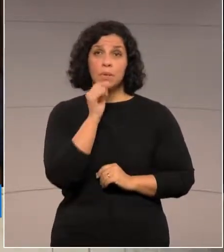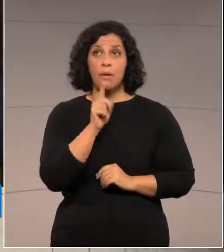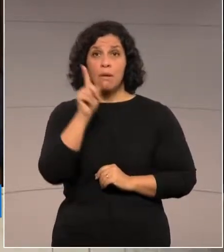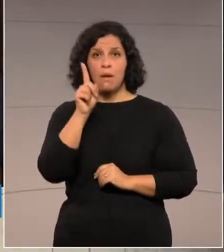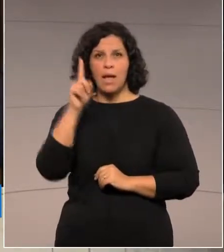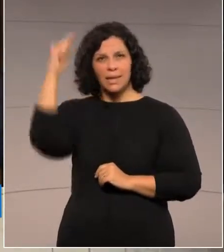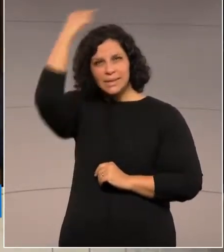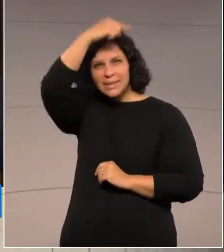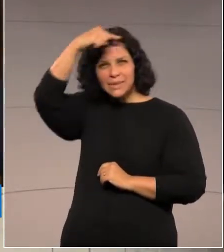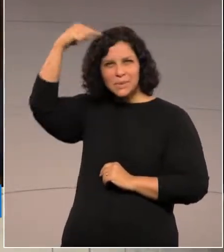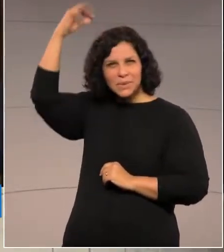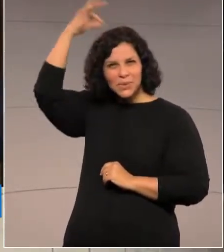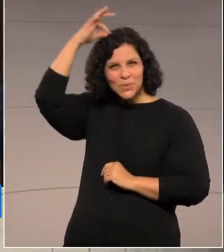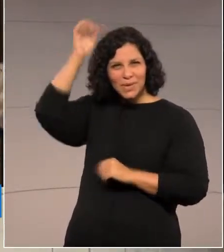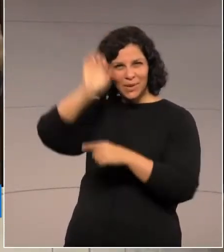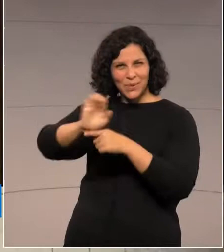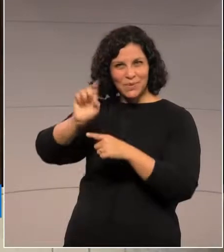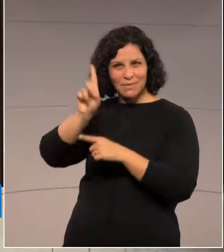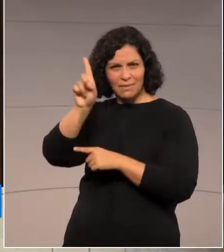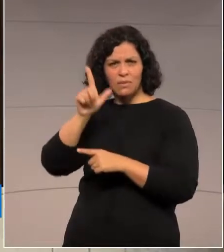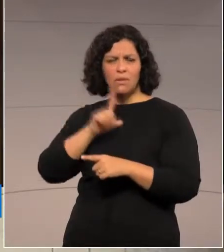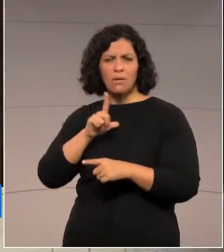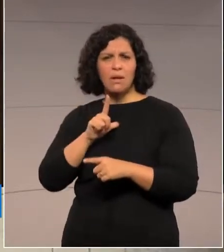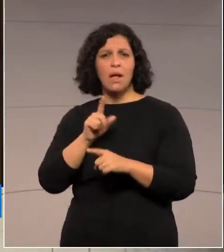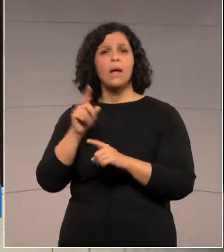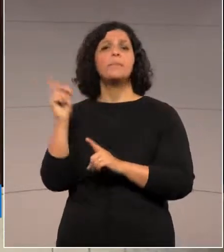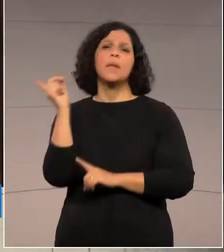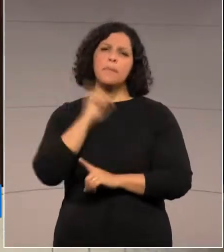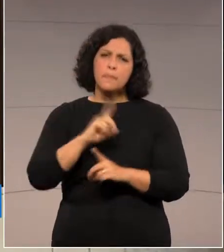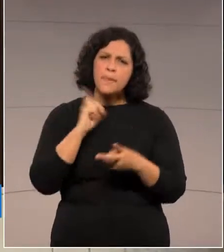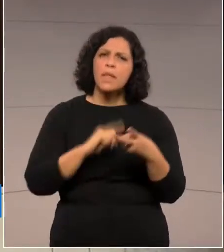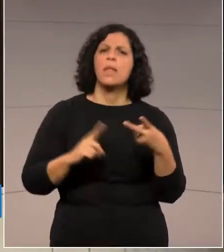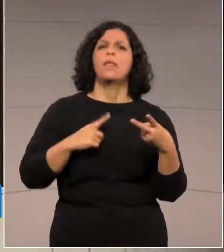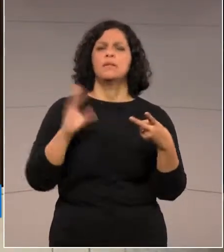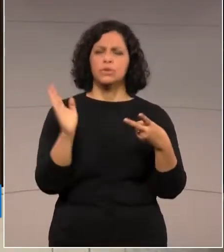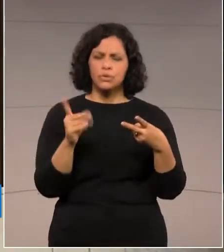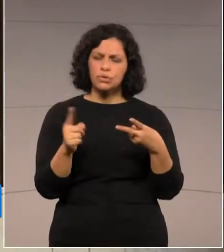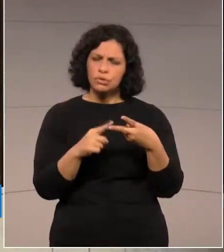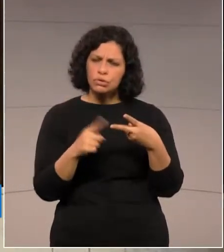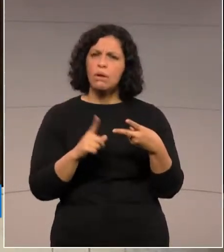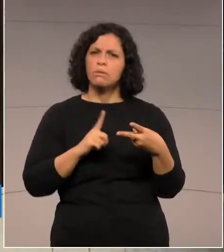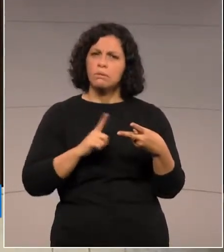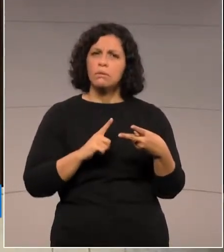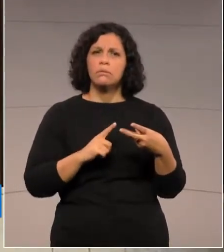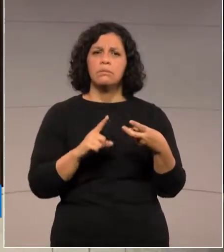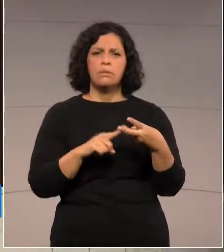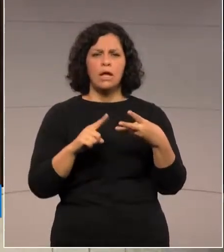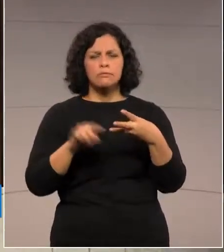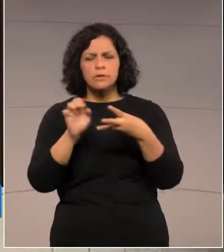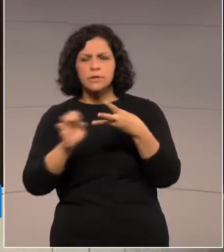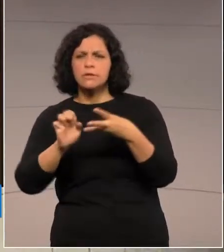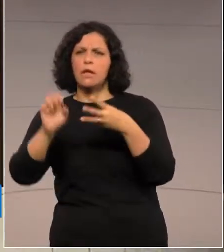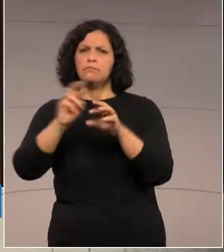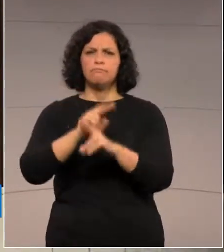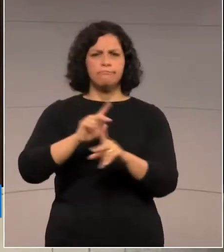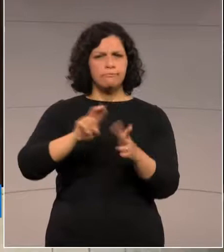Santo, foi aprovada em Minas Gerais, foi aprovada já em vários estados.